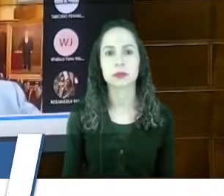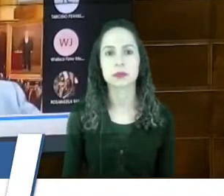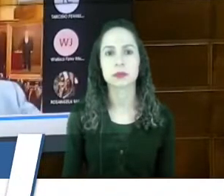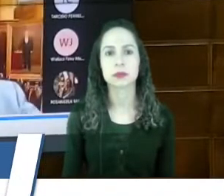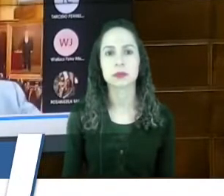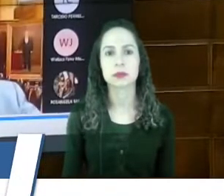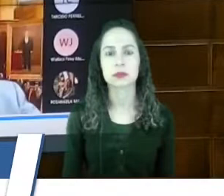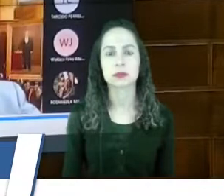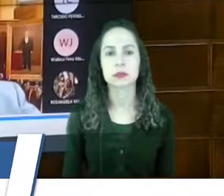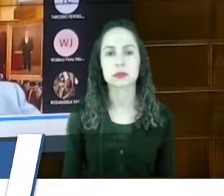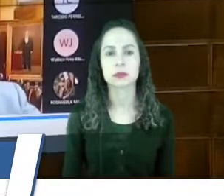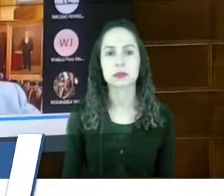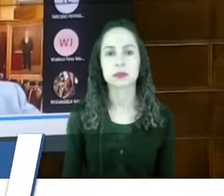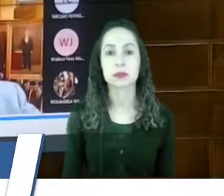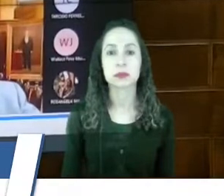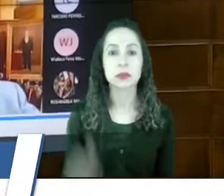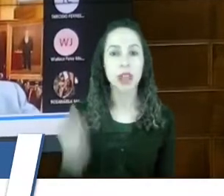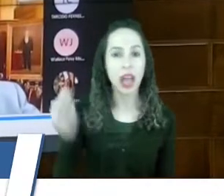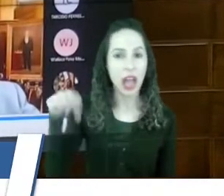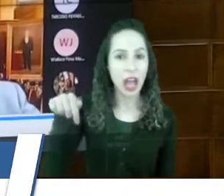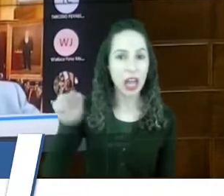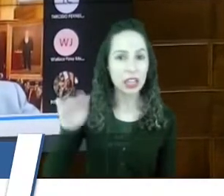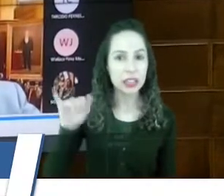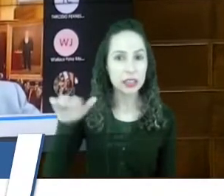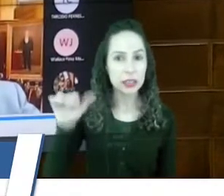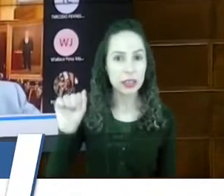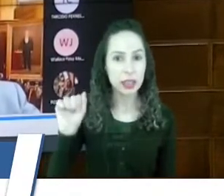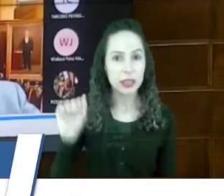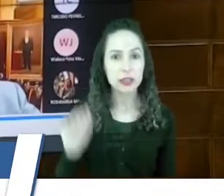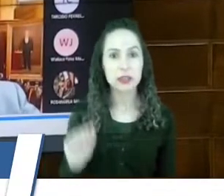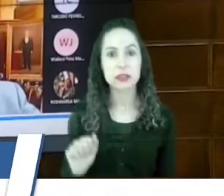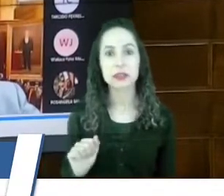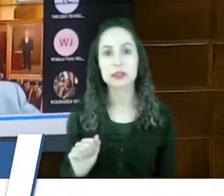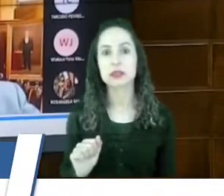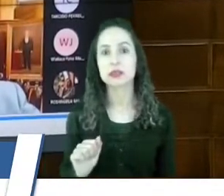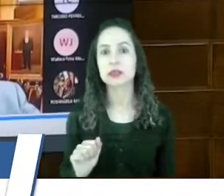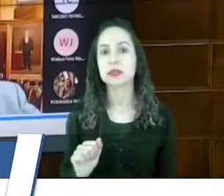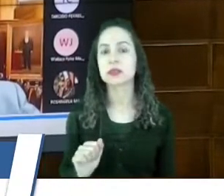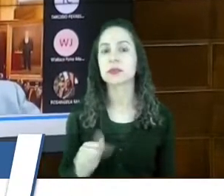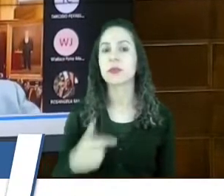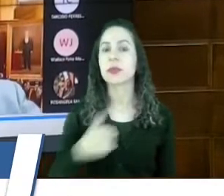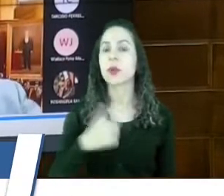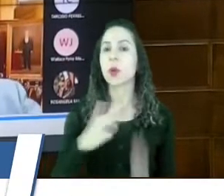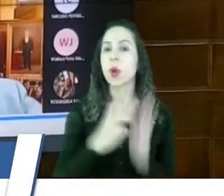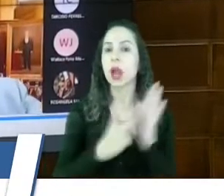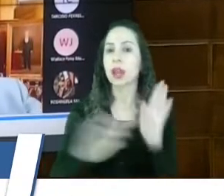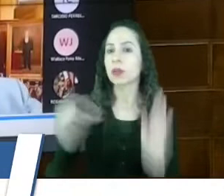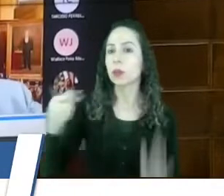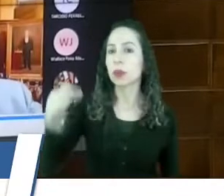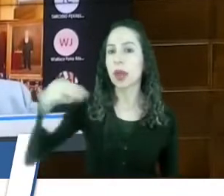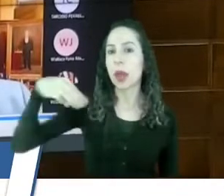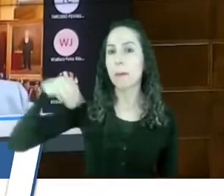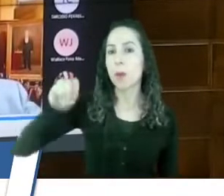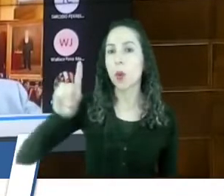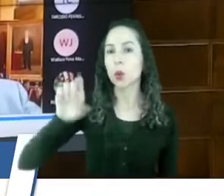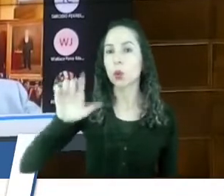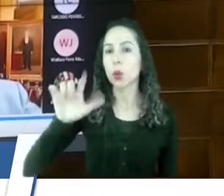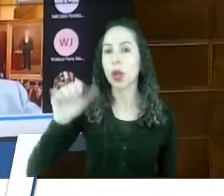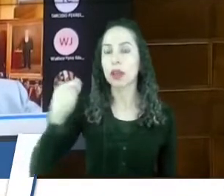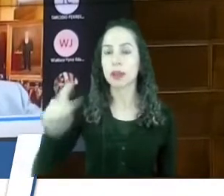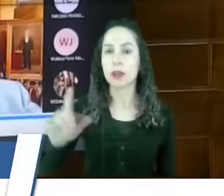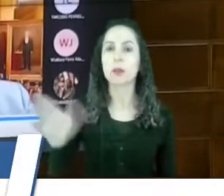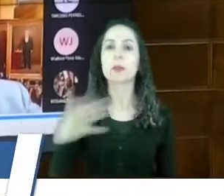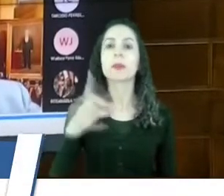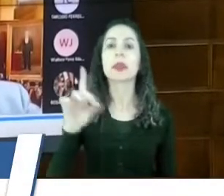Embargador Aquino. Com o relator sem modulação. Perfeito. Damião Kogan.